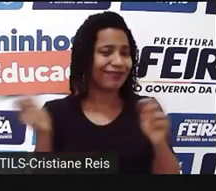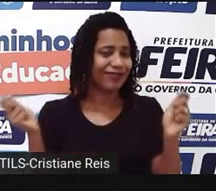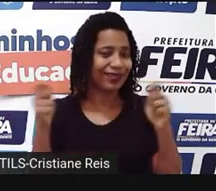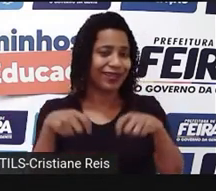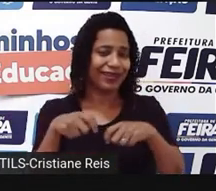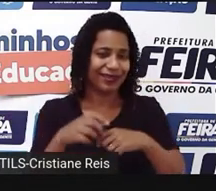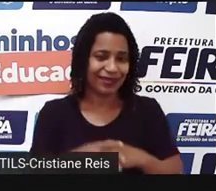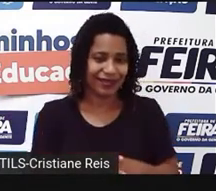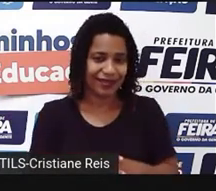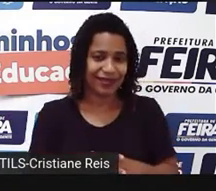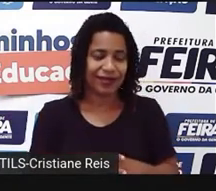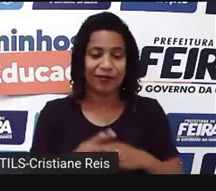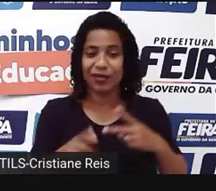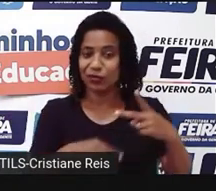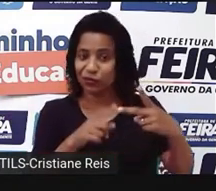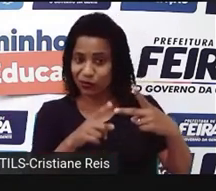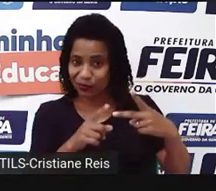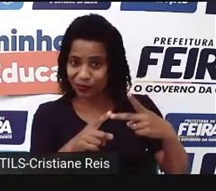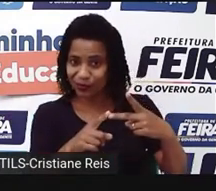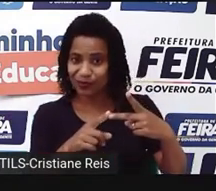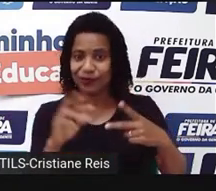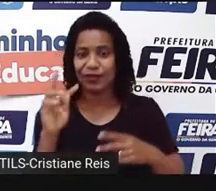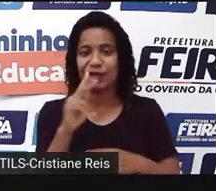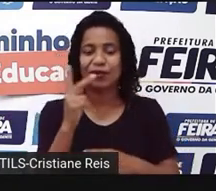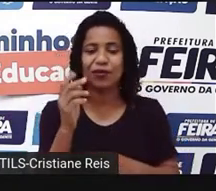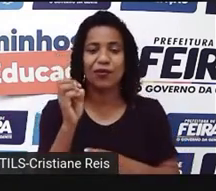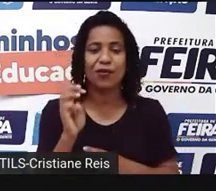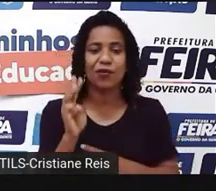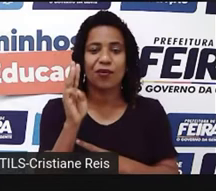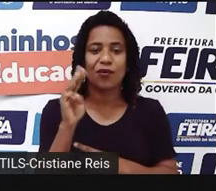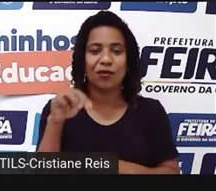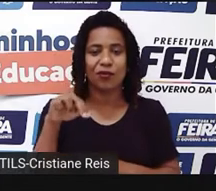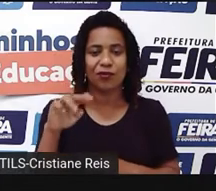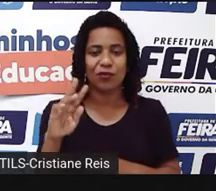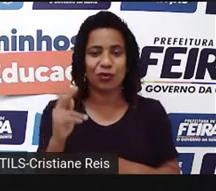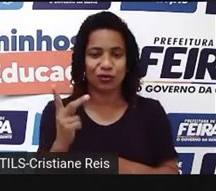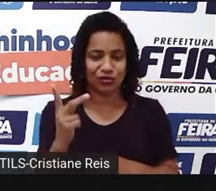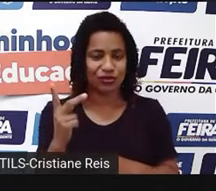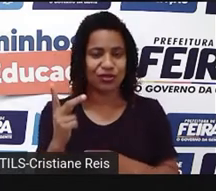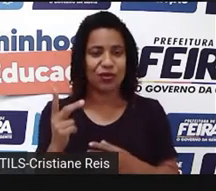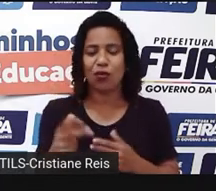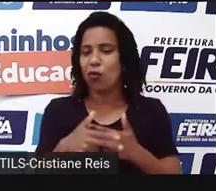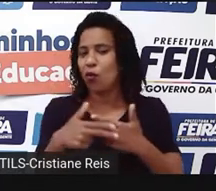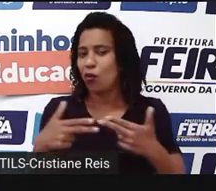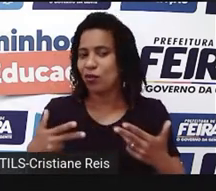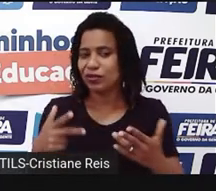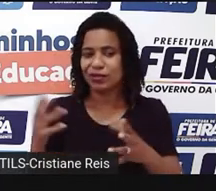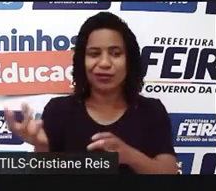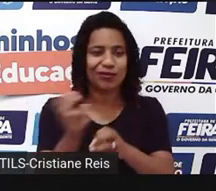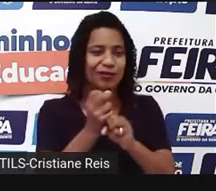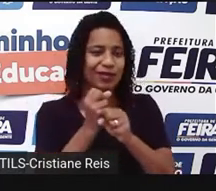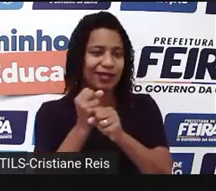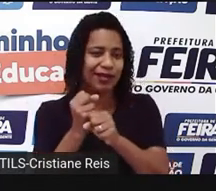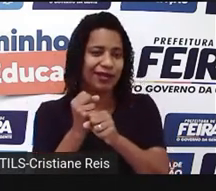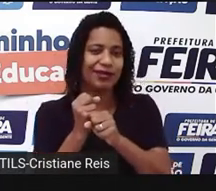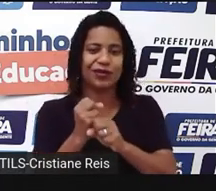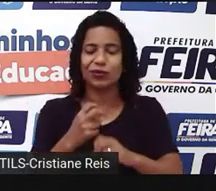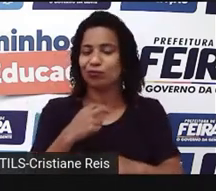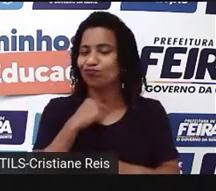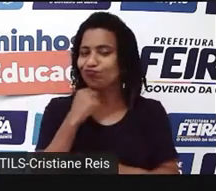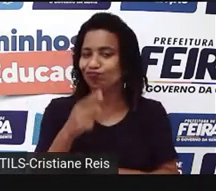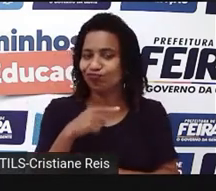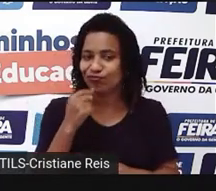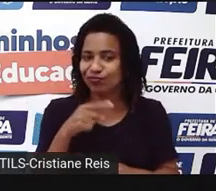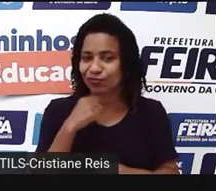de how much, nós já sabemos que eu utilizo para uncountable things. coisas que eu não posso contar. Então, as nossas frases